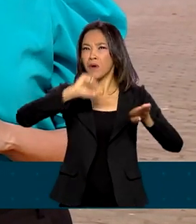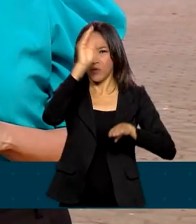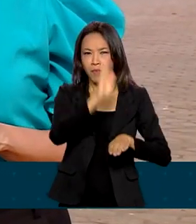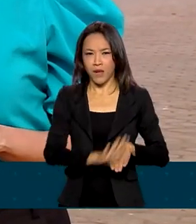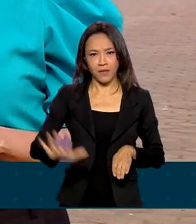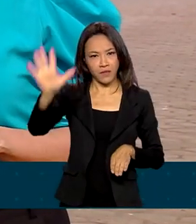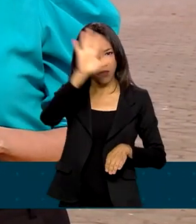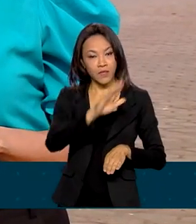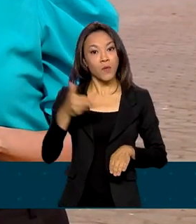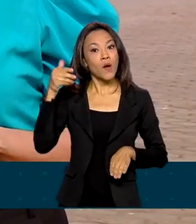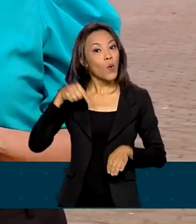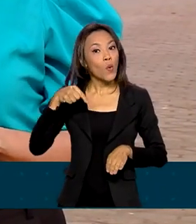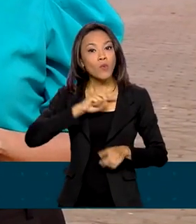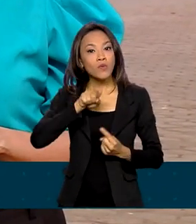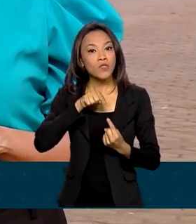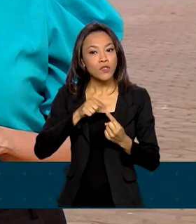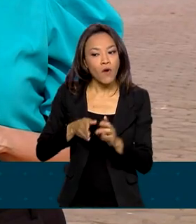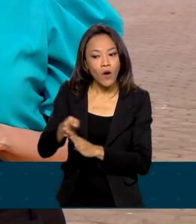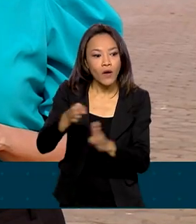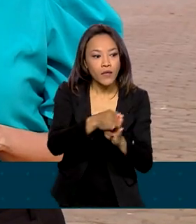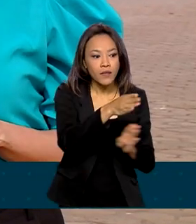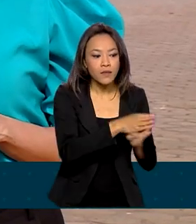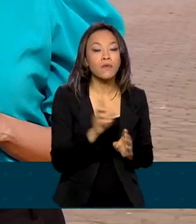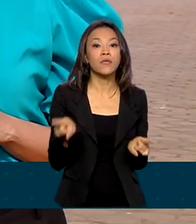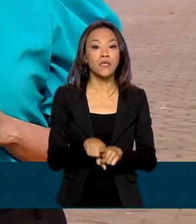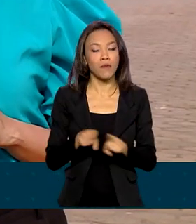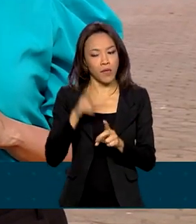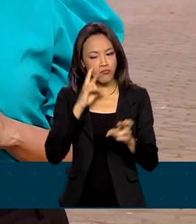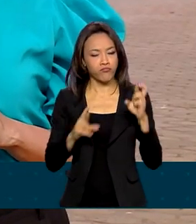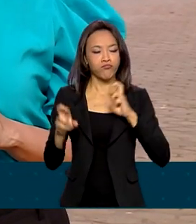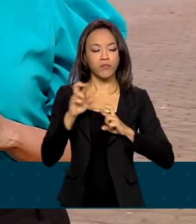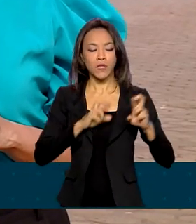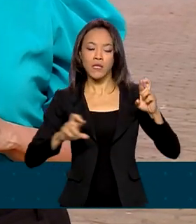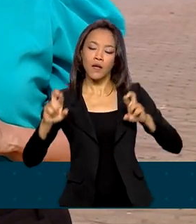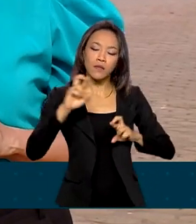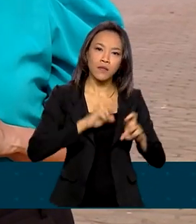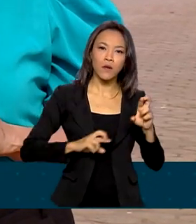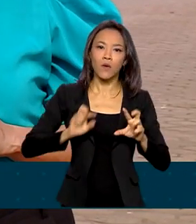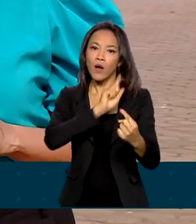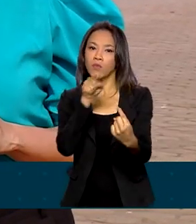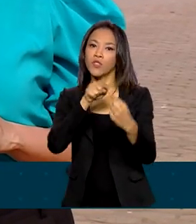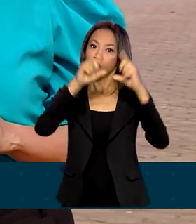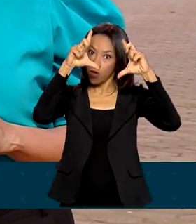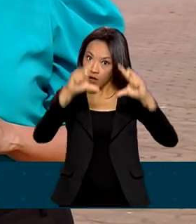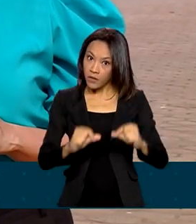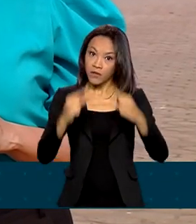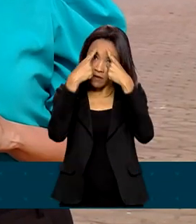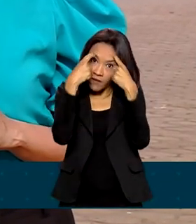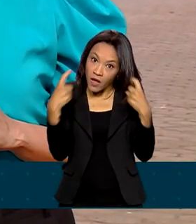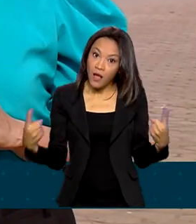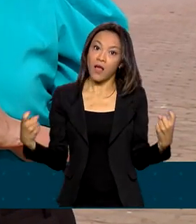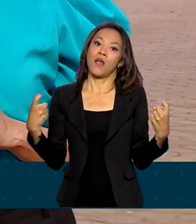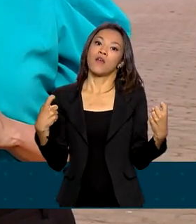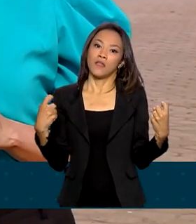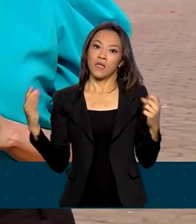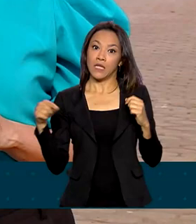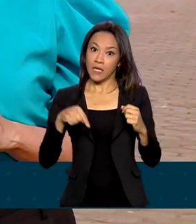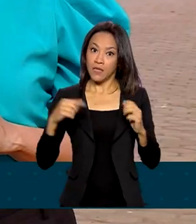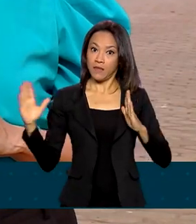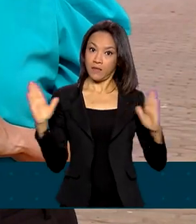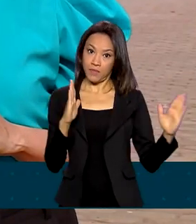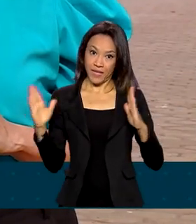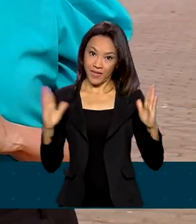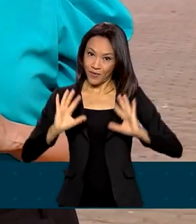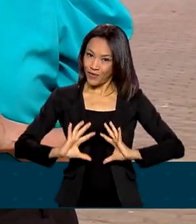Com ações educativas e de fiscalização, o objetivo é reduzir a violência no trânsito durante as